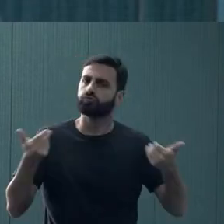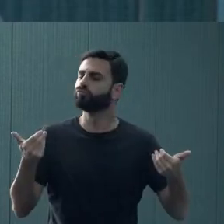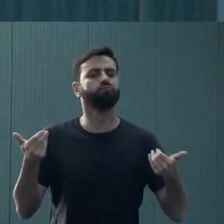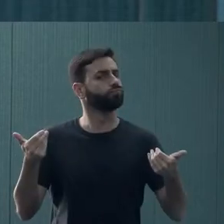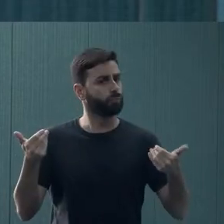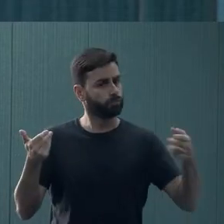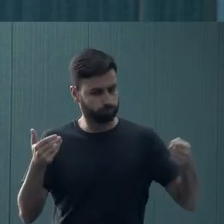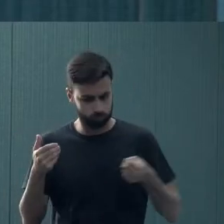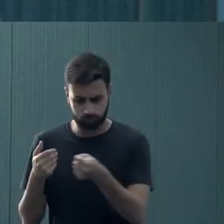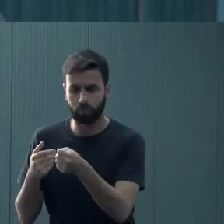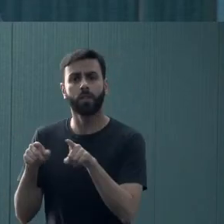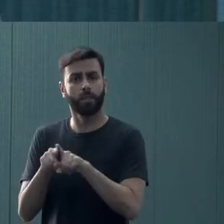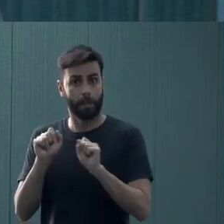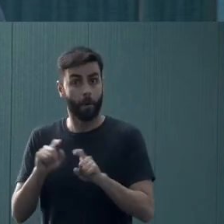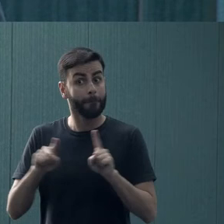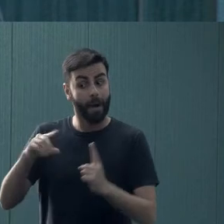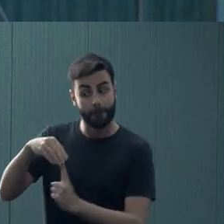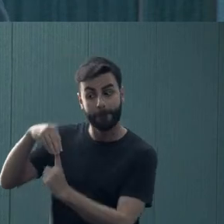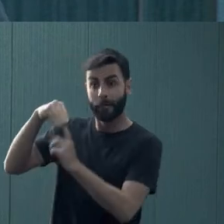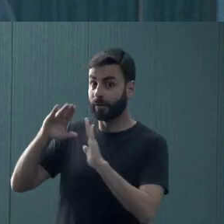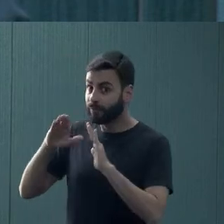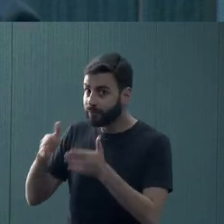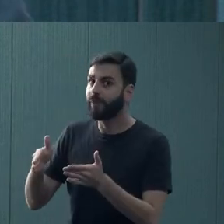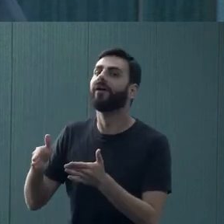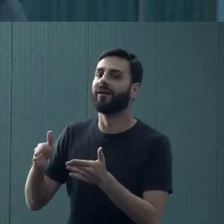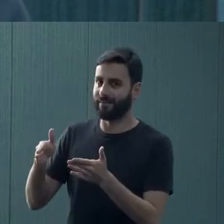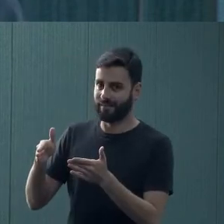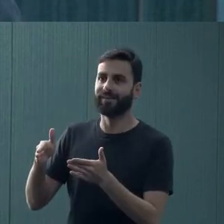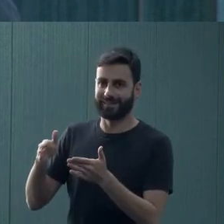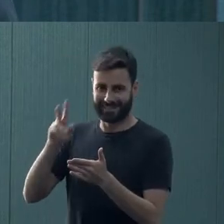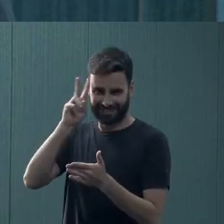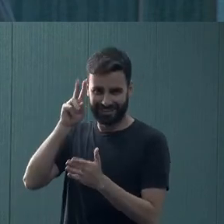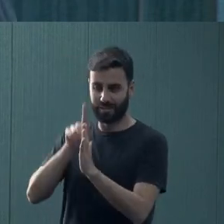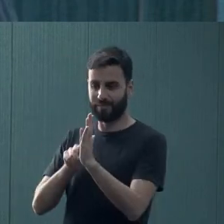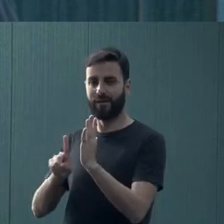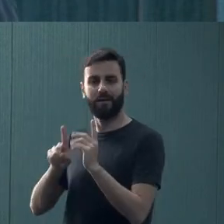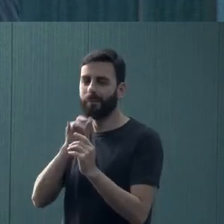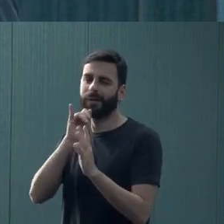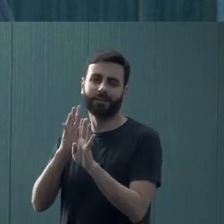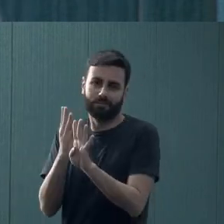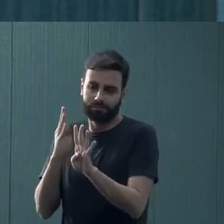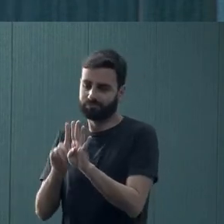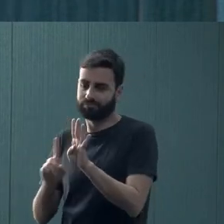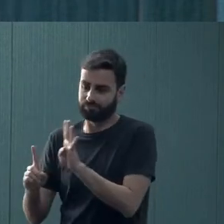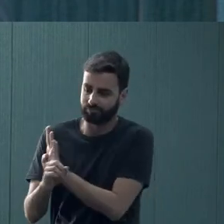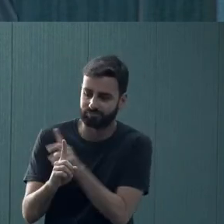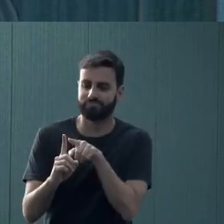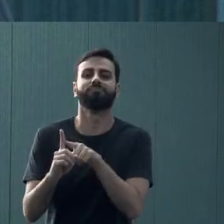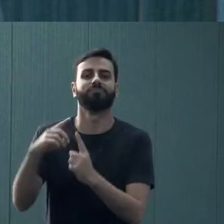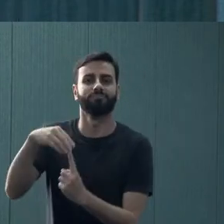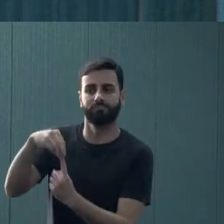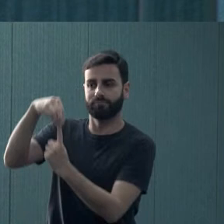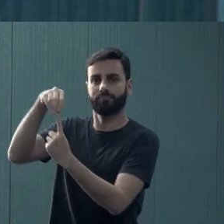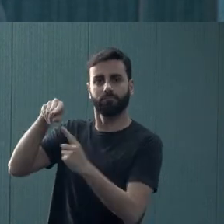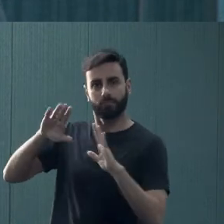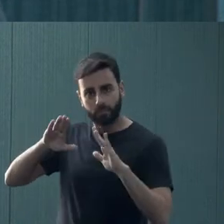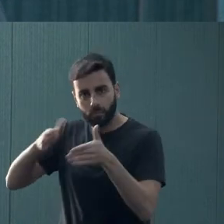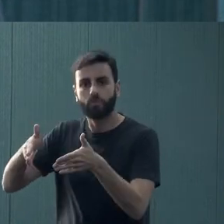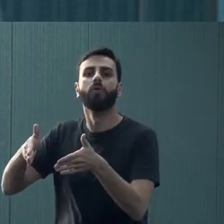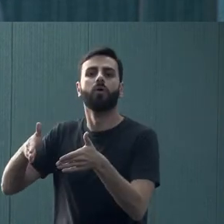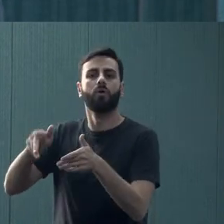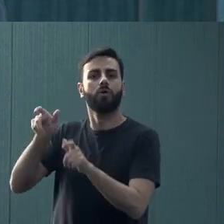atendidas ou não possam ser atendidas. Mas prioridade é isso. Prioridade é você direcionar, quer dizer, uma parte da energia do setor